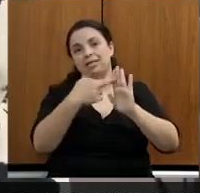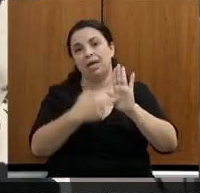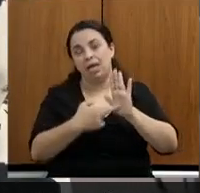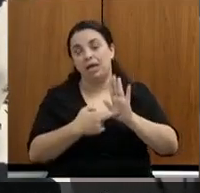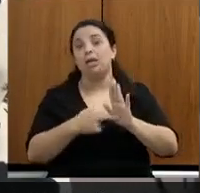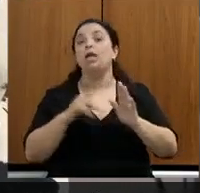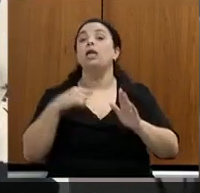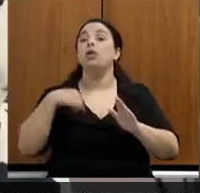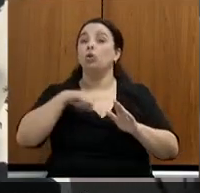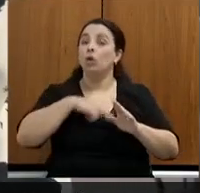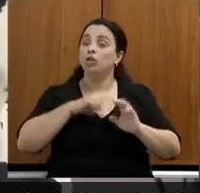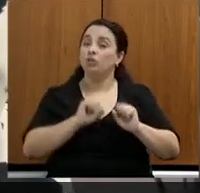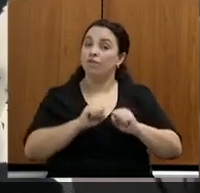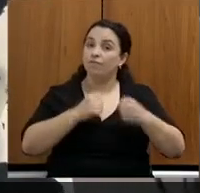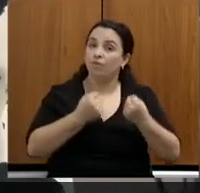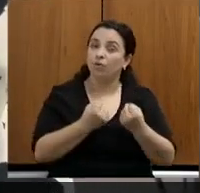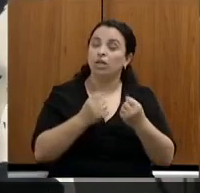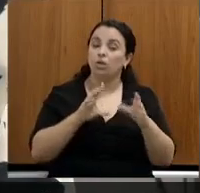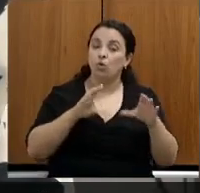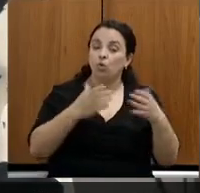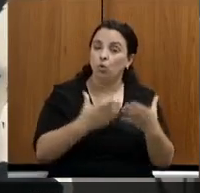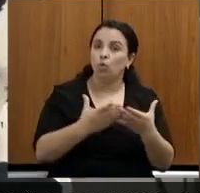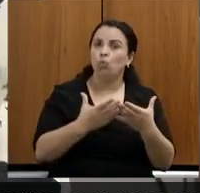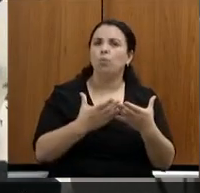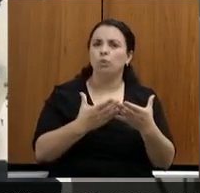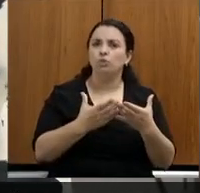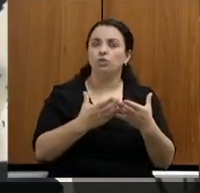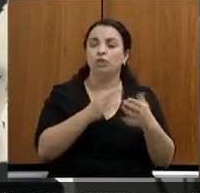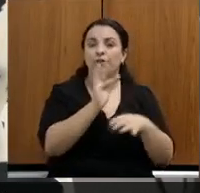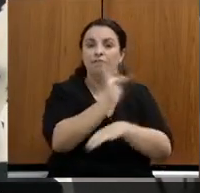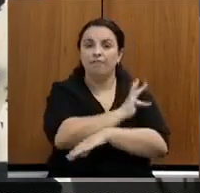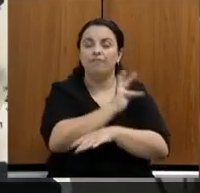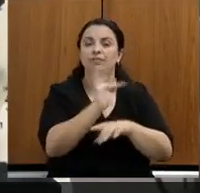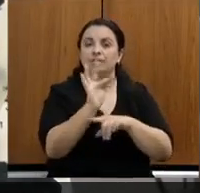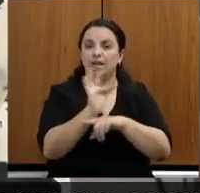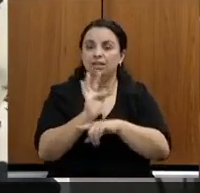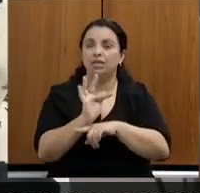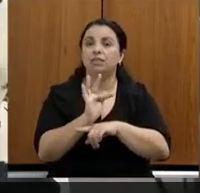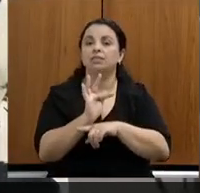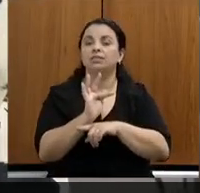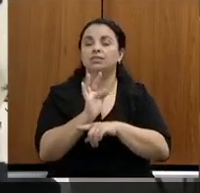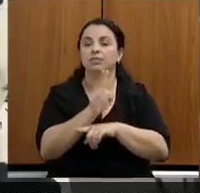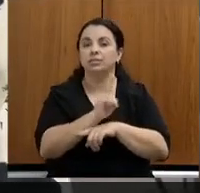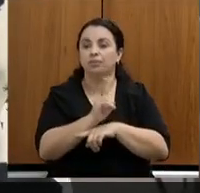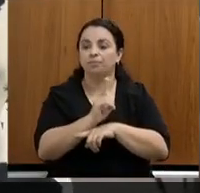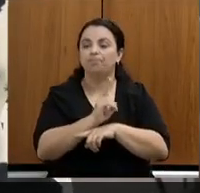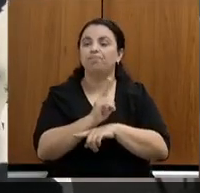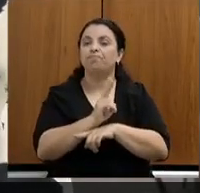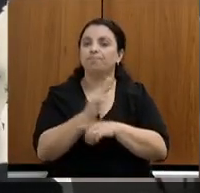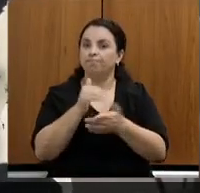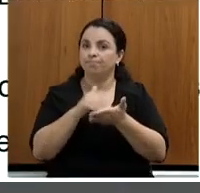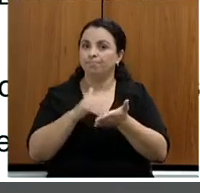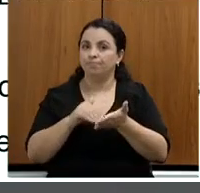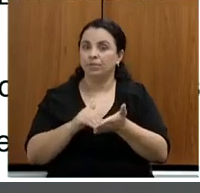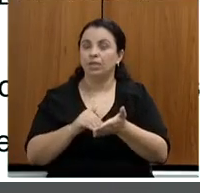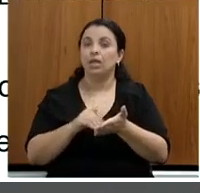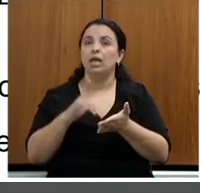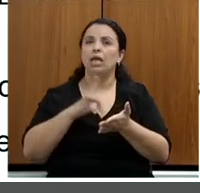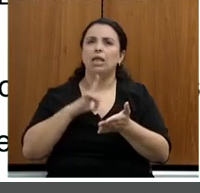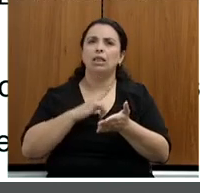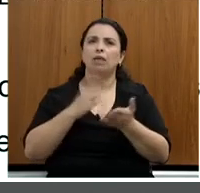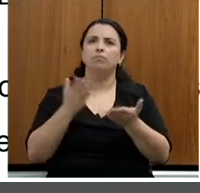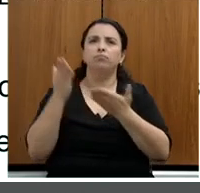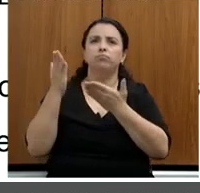fiscalização, as ações de fiscalização do SISIMA e eu trouxe aqui números, em janeiro a outubro foram realizadas cerca de